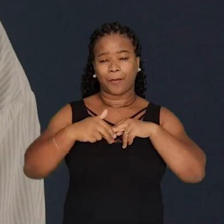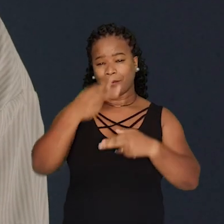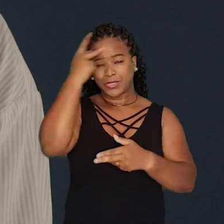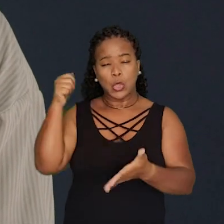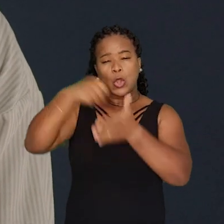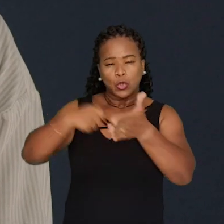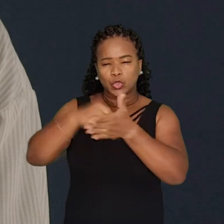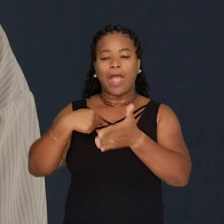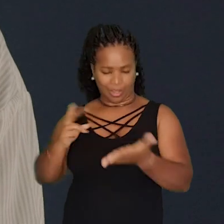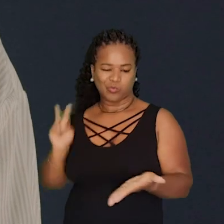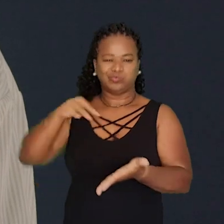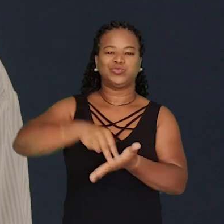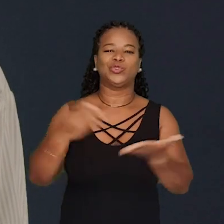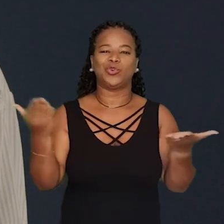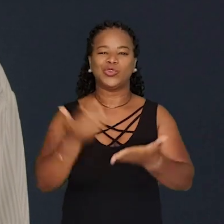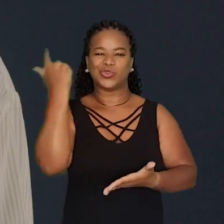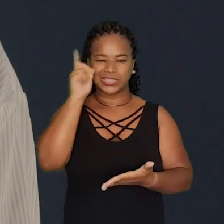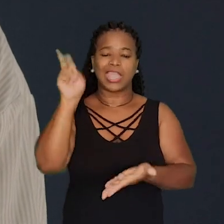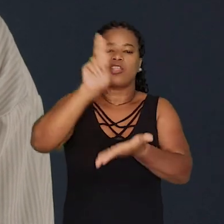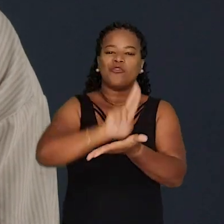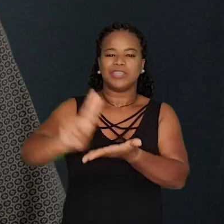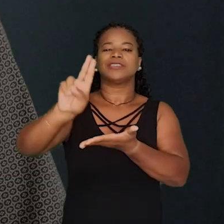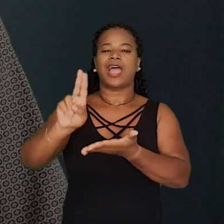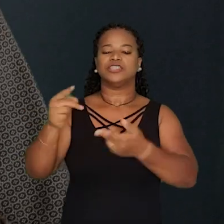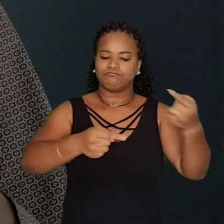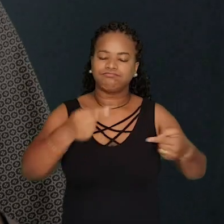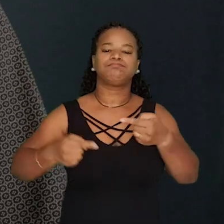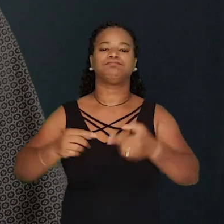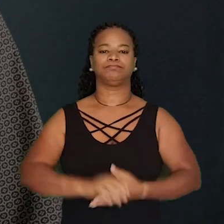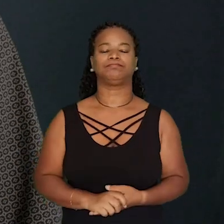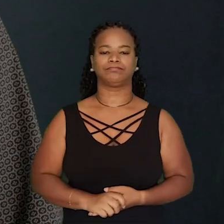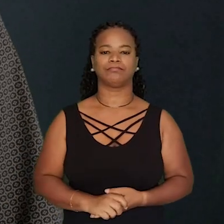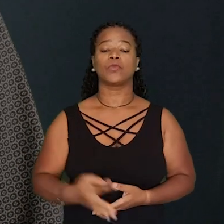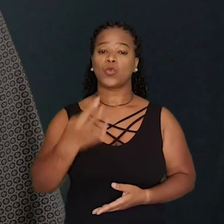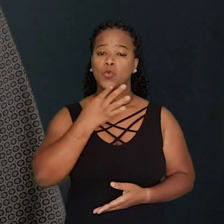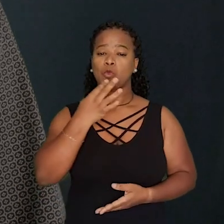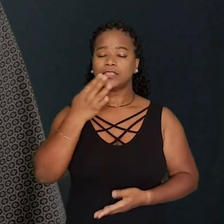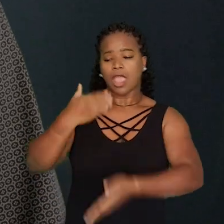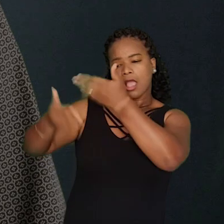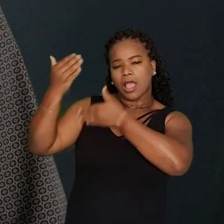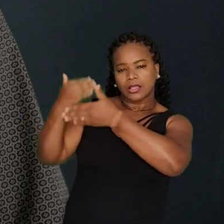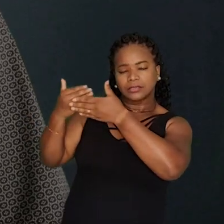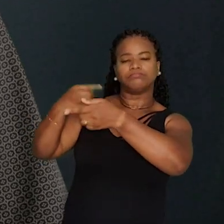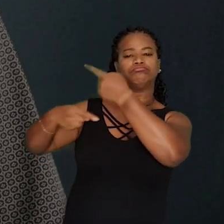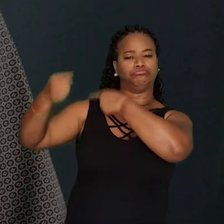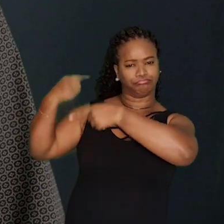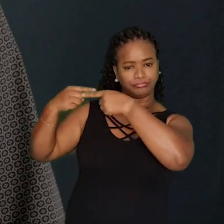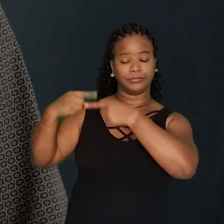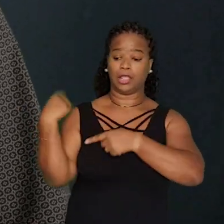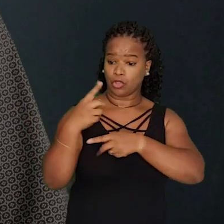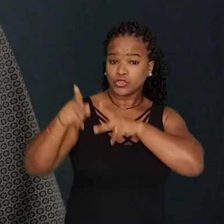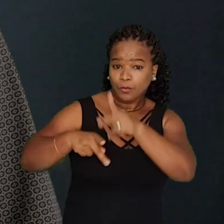na universidade, nos espaços de disputas, nas embrusilhadas. Reconhecer nossa ancestralidade, nossa